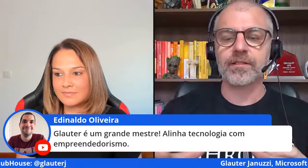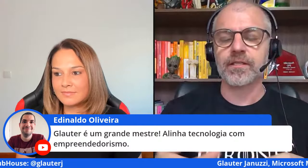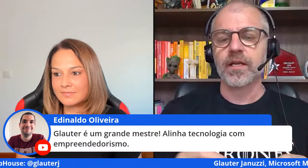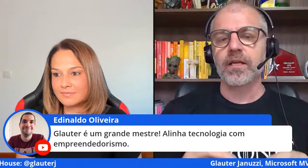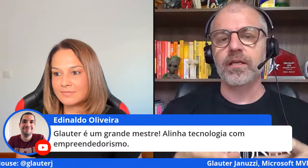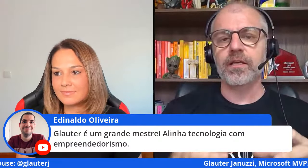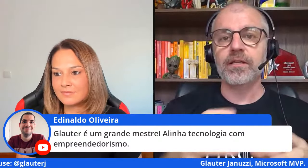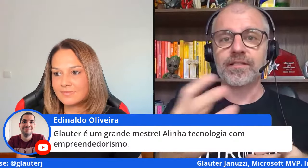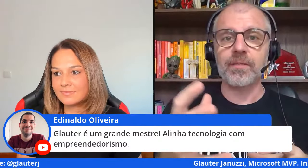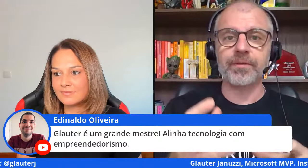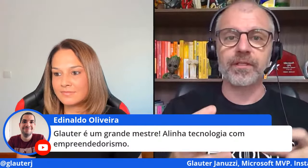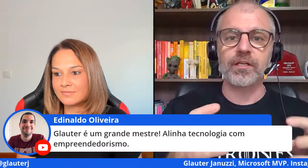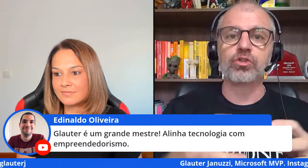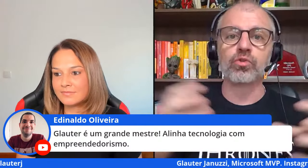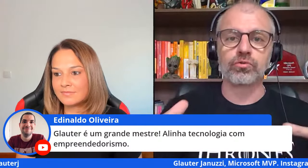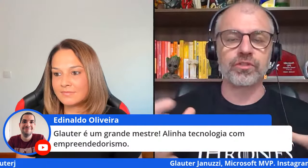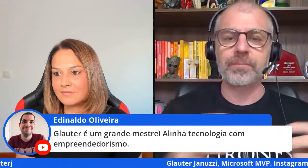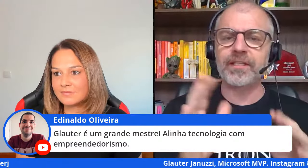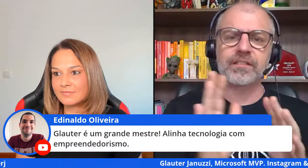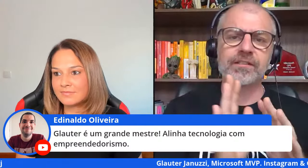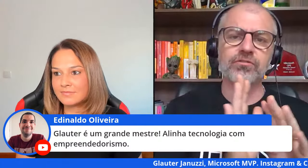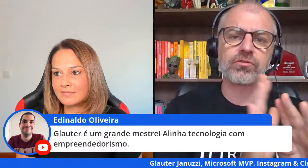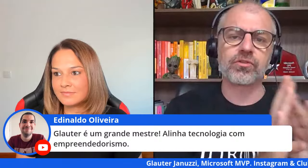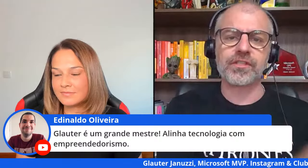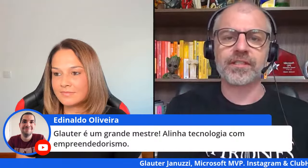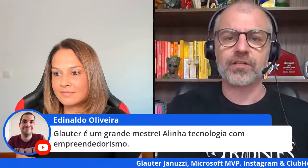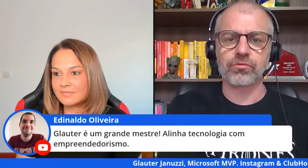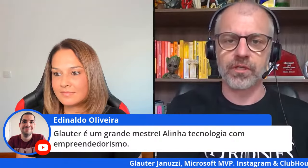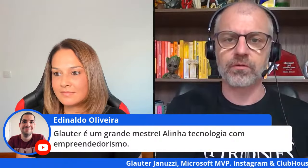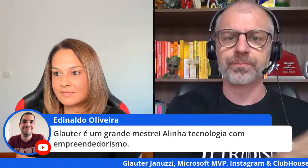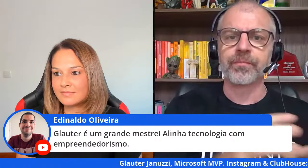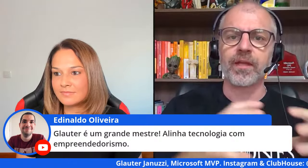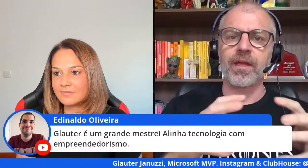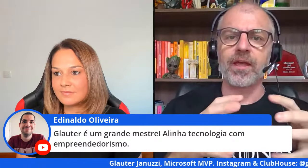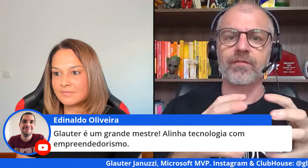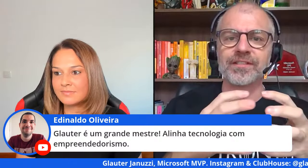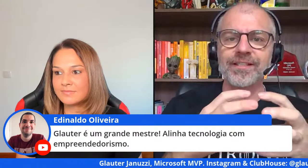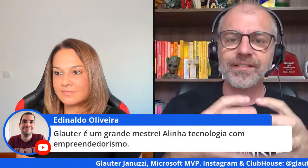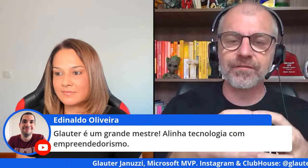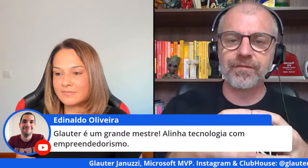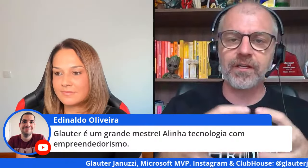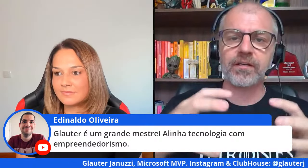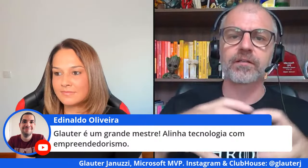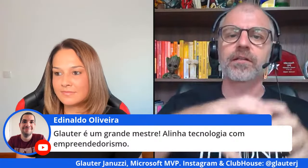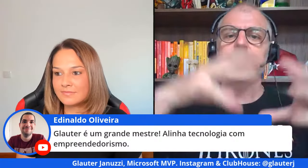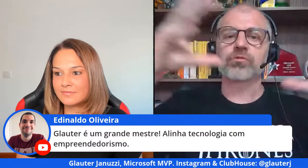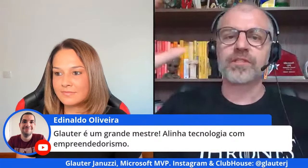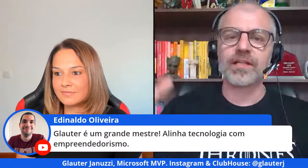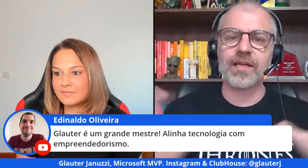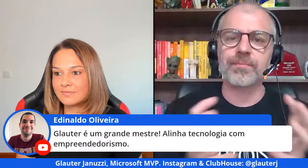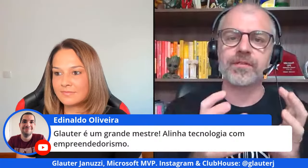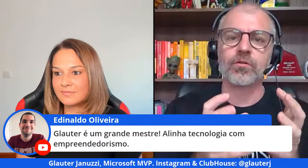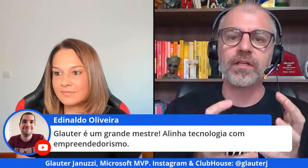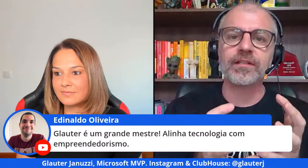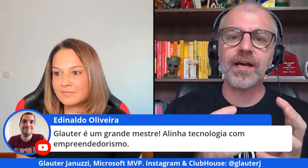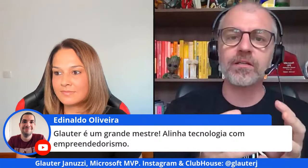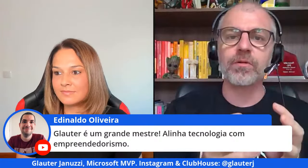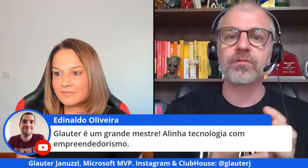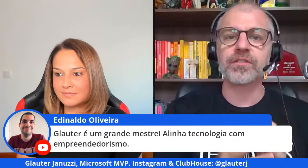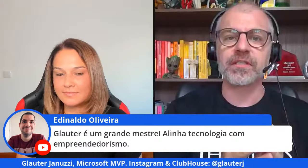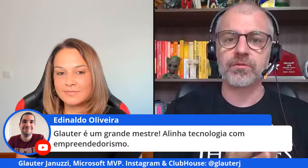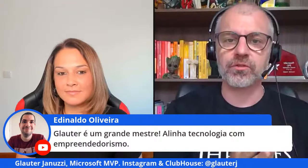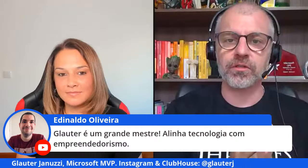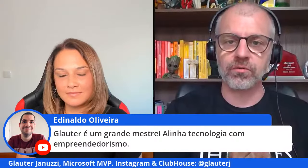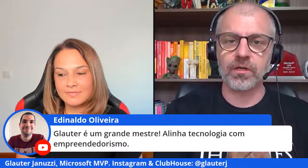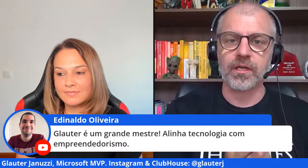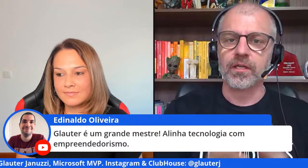corretas e sempre né juntos independente de ser sociedade ou não você tem que se ver né a sua startup conectada